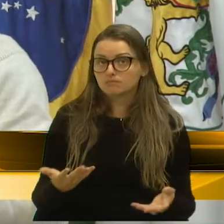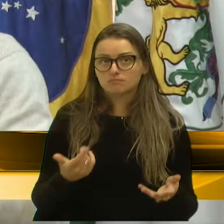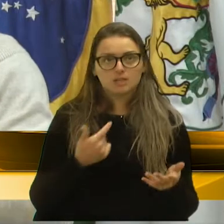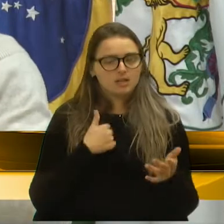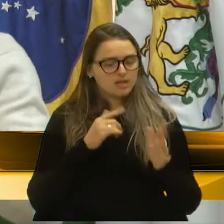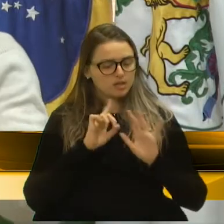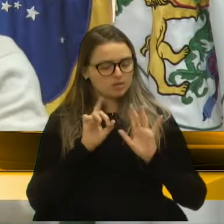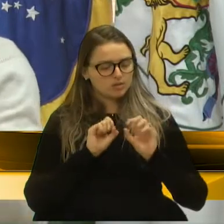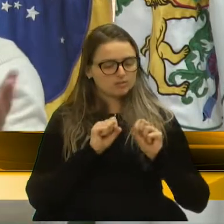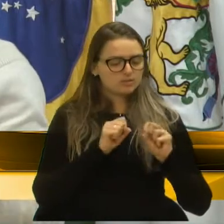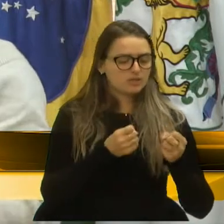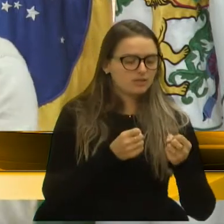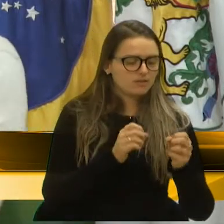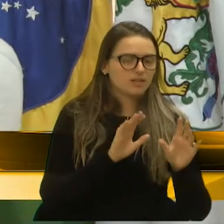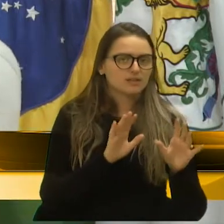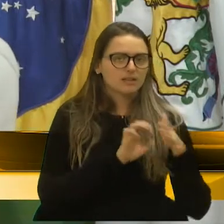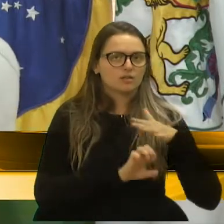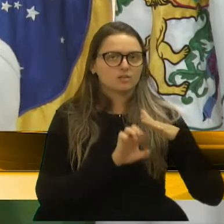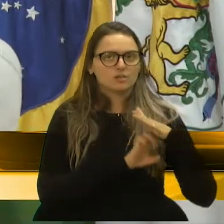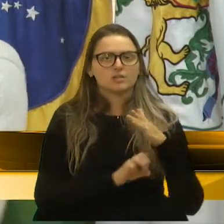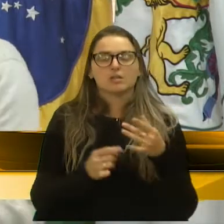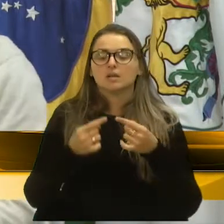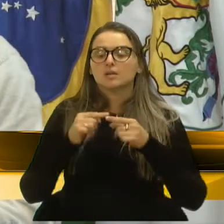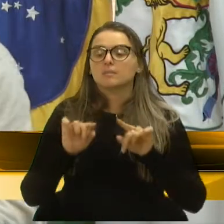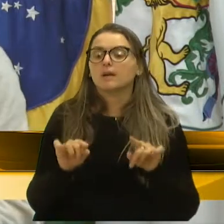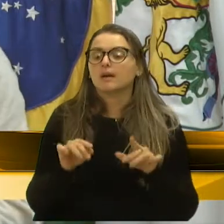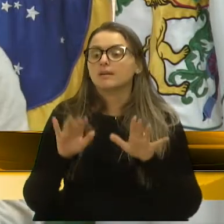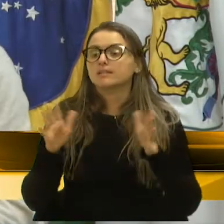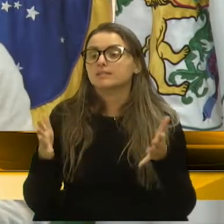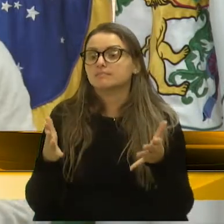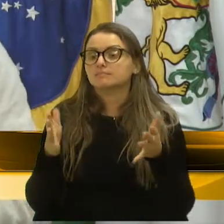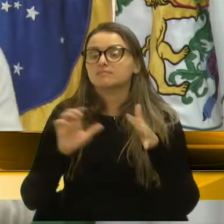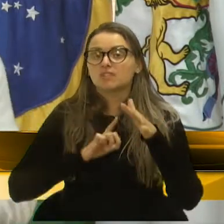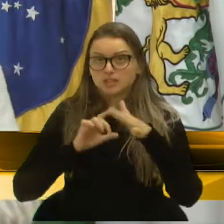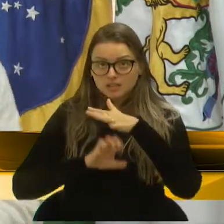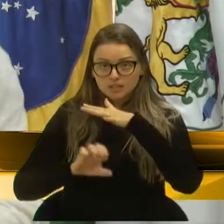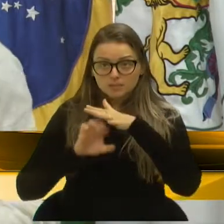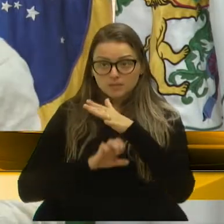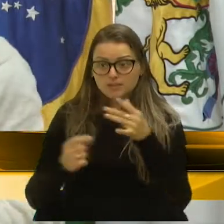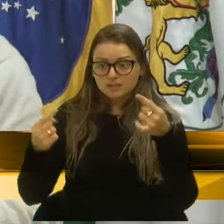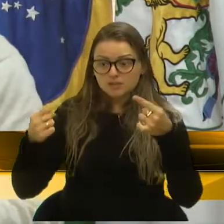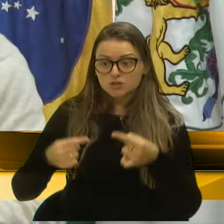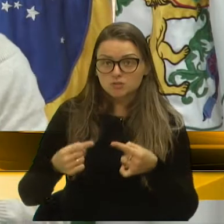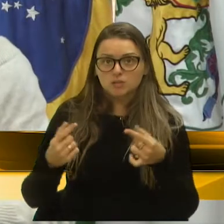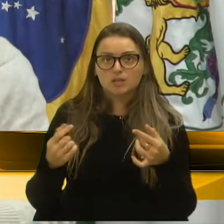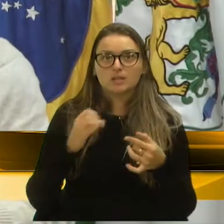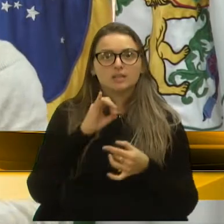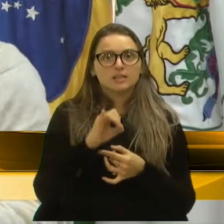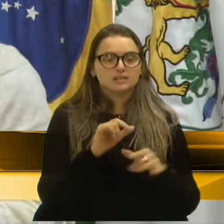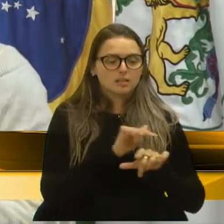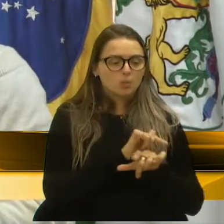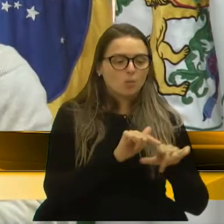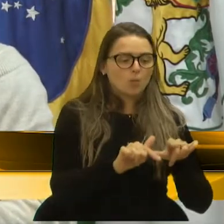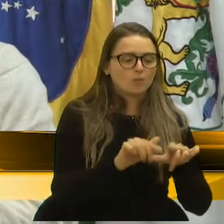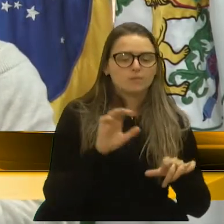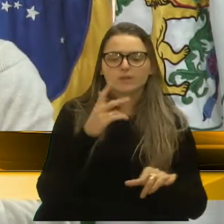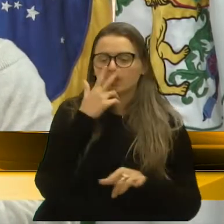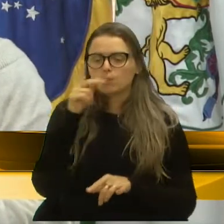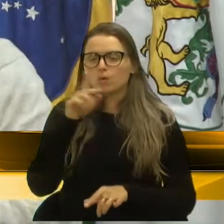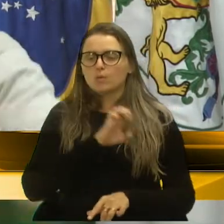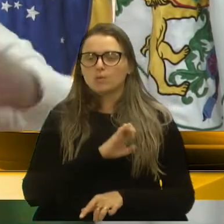não estou defendendo o A ou B, quem é que vai garantir que vai ter uma empresa e se aparecer deserta, como o Ed Carlos falou,